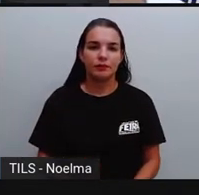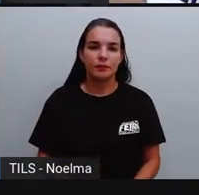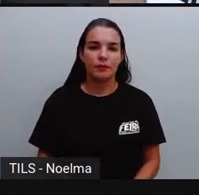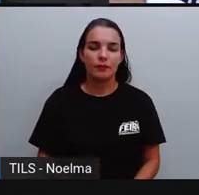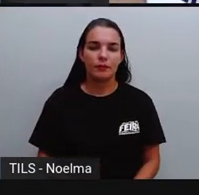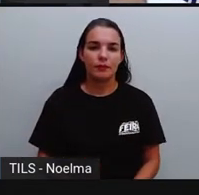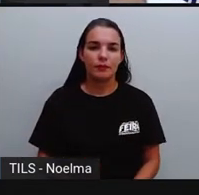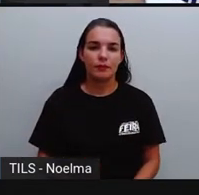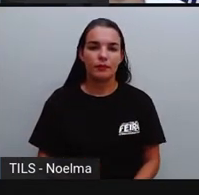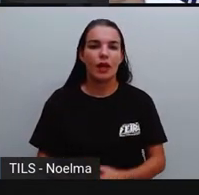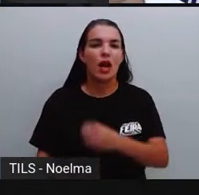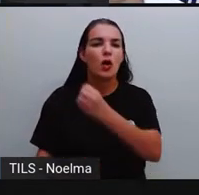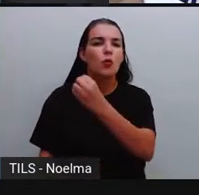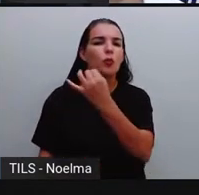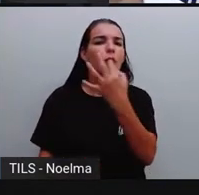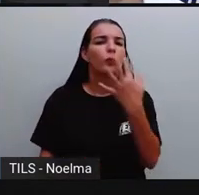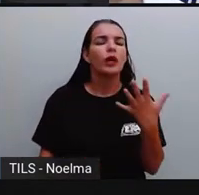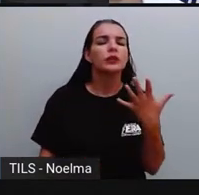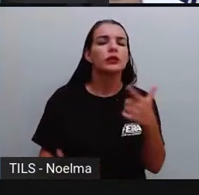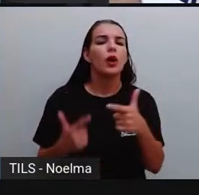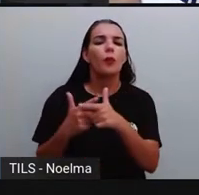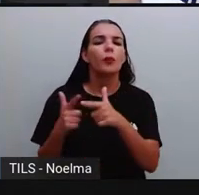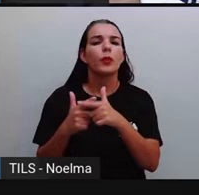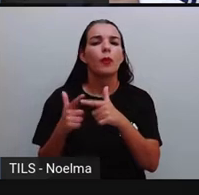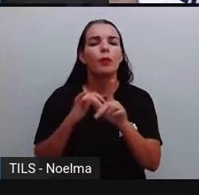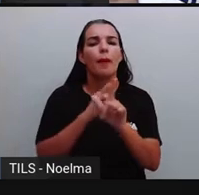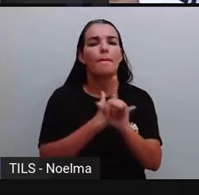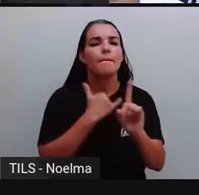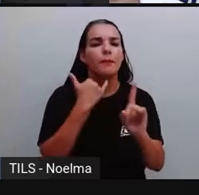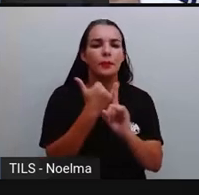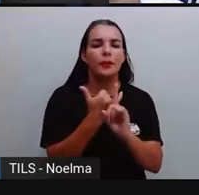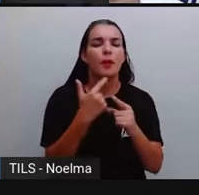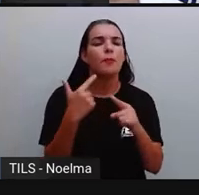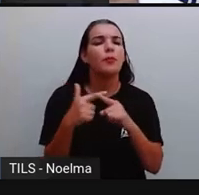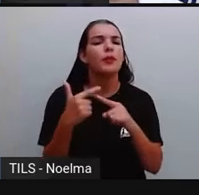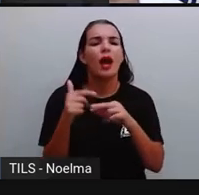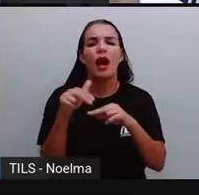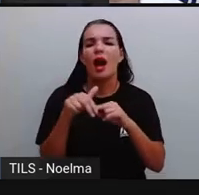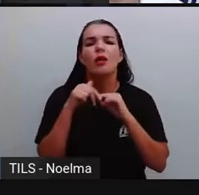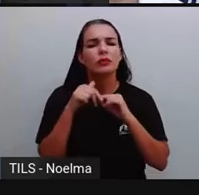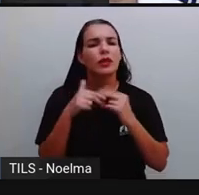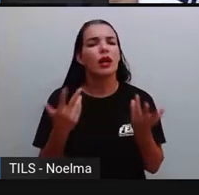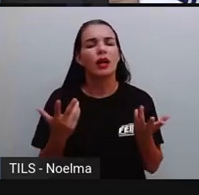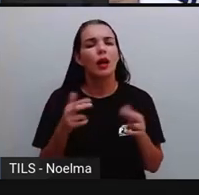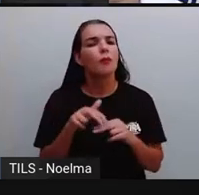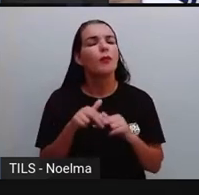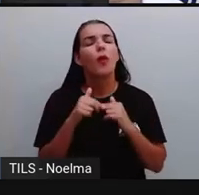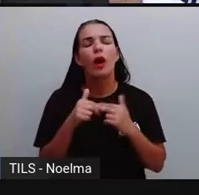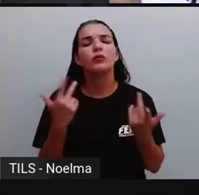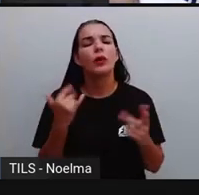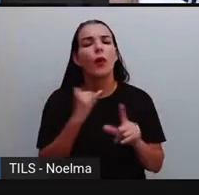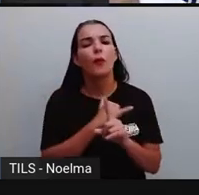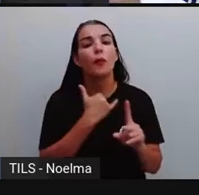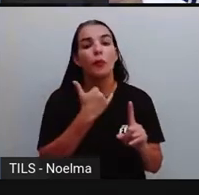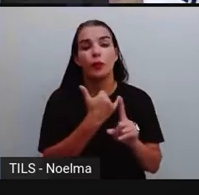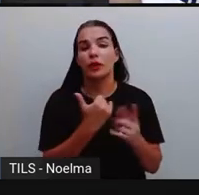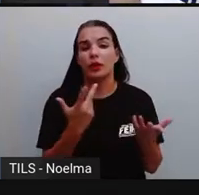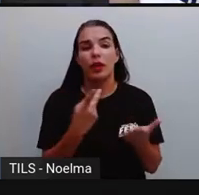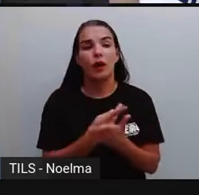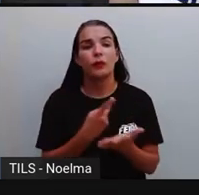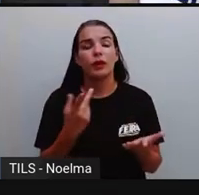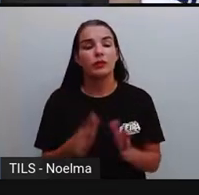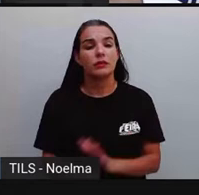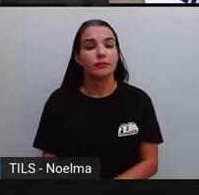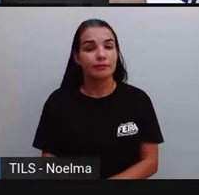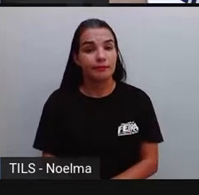Quais são as causas do bullying? Por que que isso acontece, Pró? Por que é que tem aí esses casos de bullying?